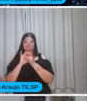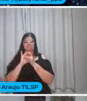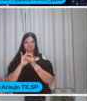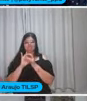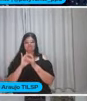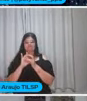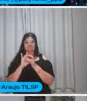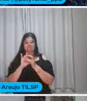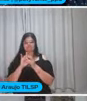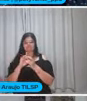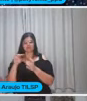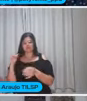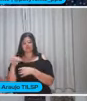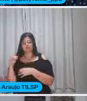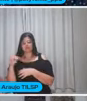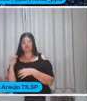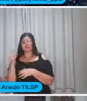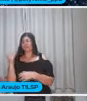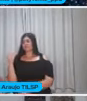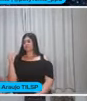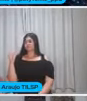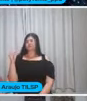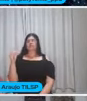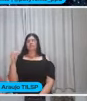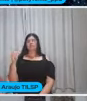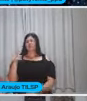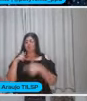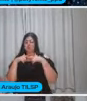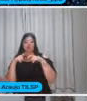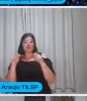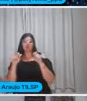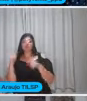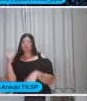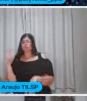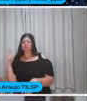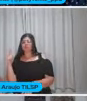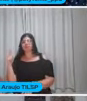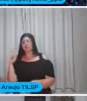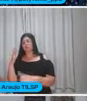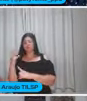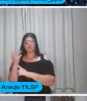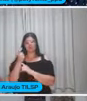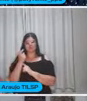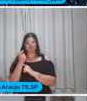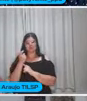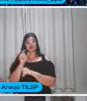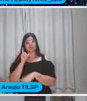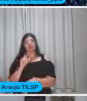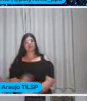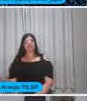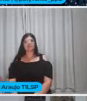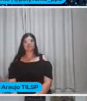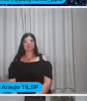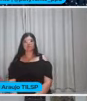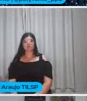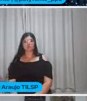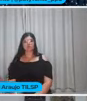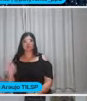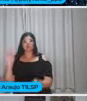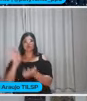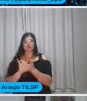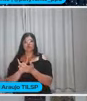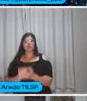que articula A matemática Com as ciências Com a linguagem Com a geografia Com a arte Ela que De fato